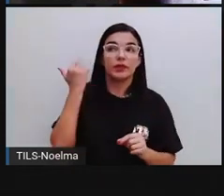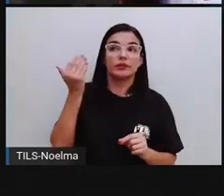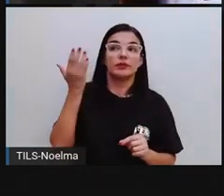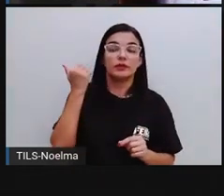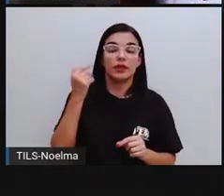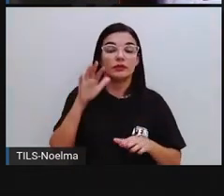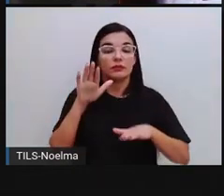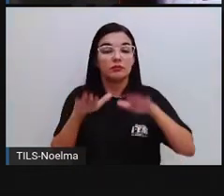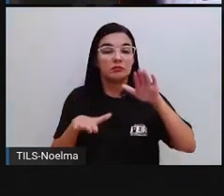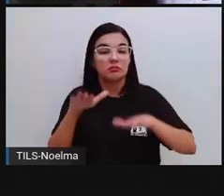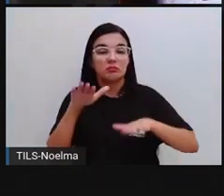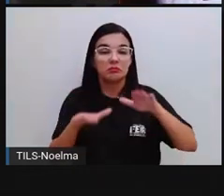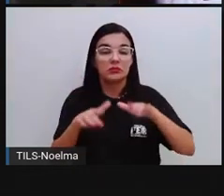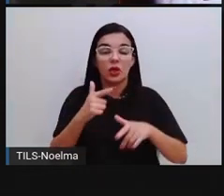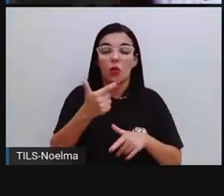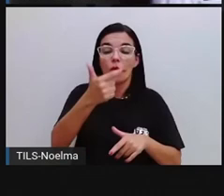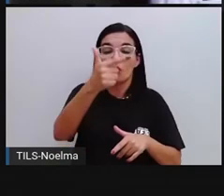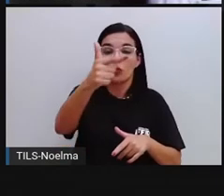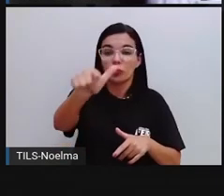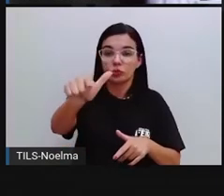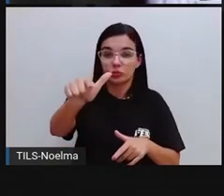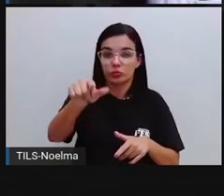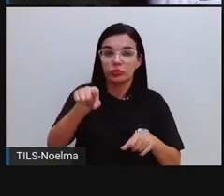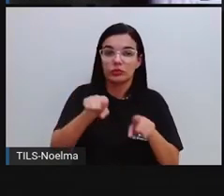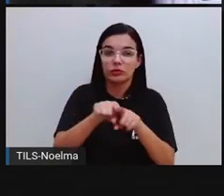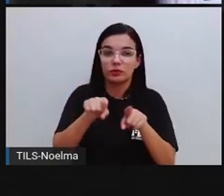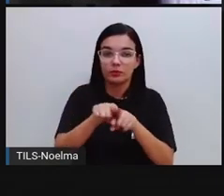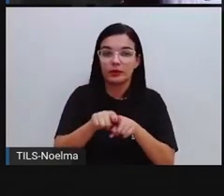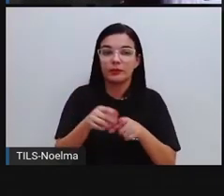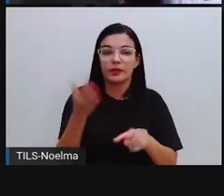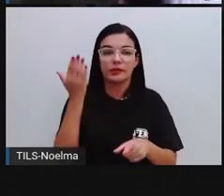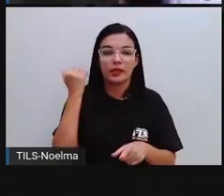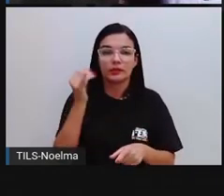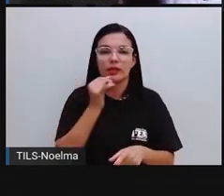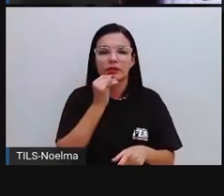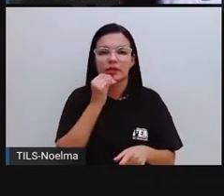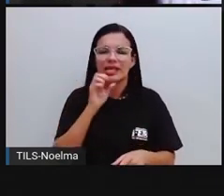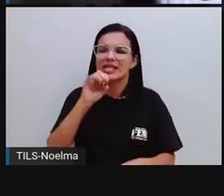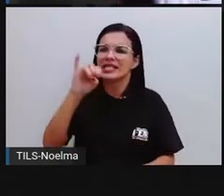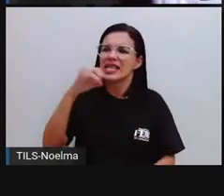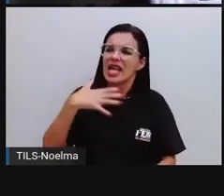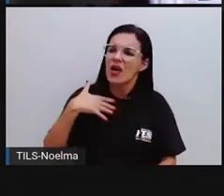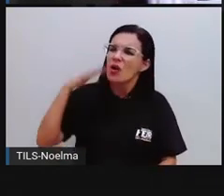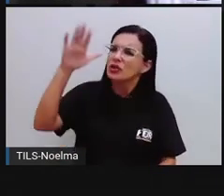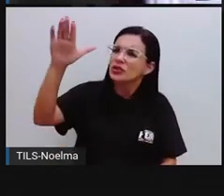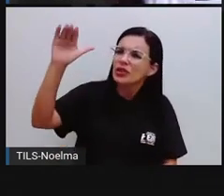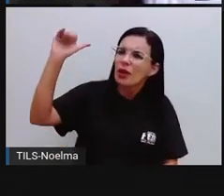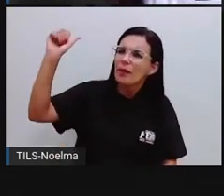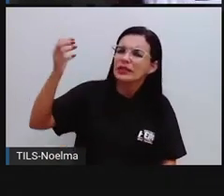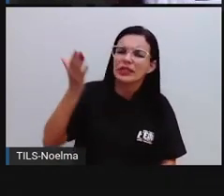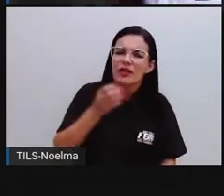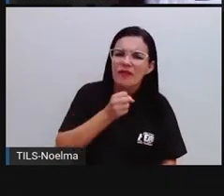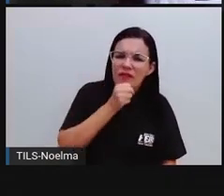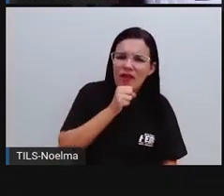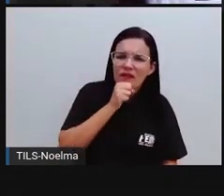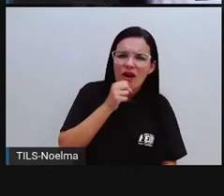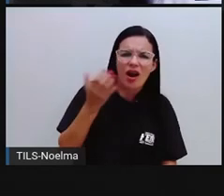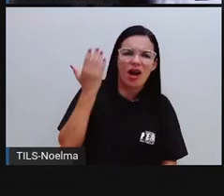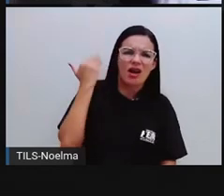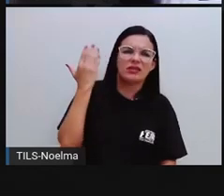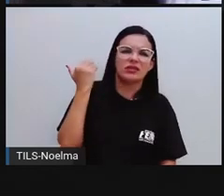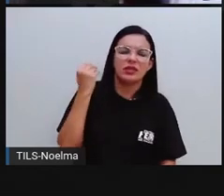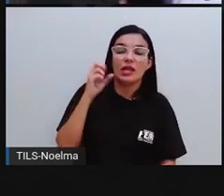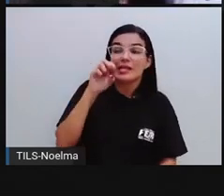dependente de outro fato passado. Exemplo, se eu chamasse minha avó.